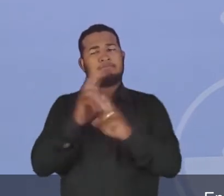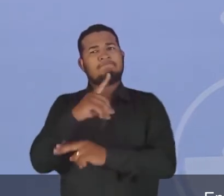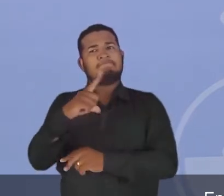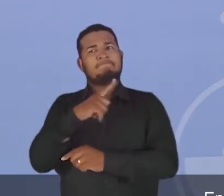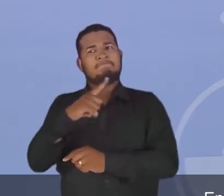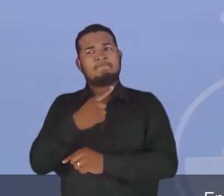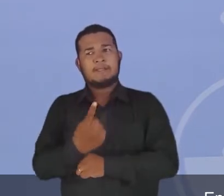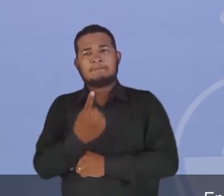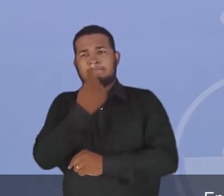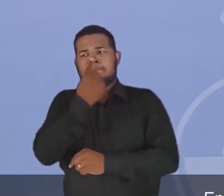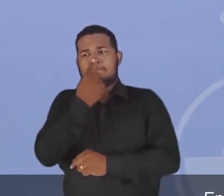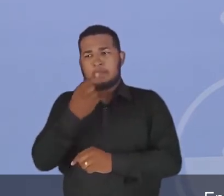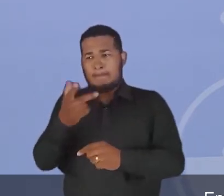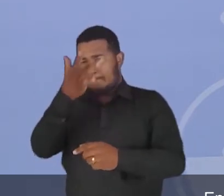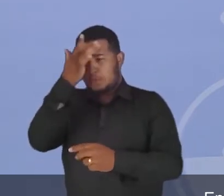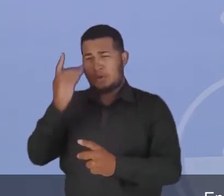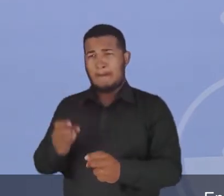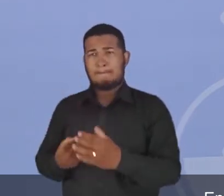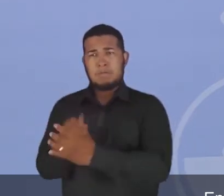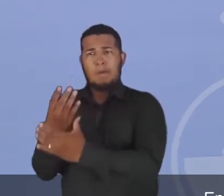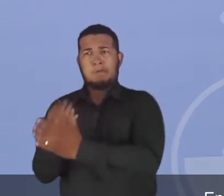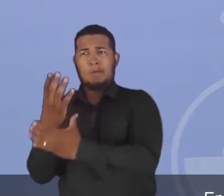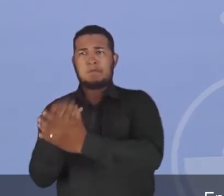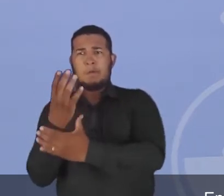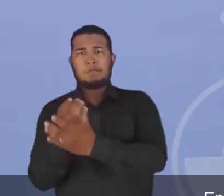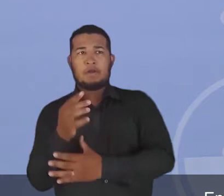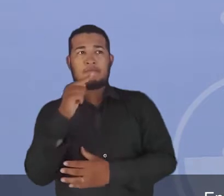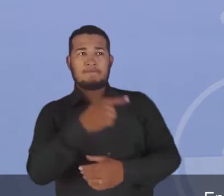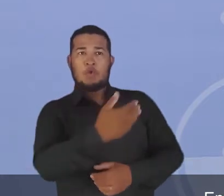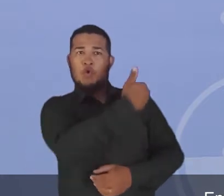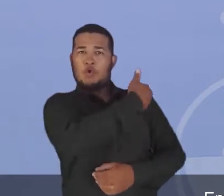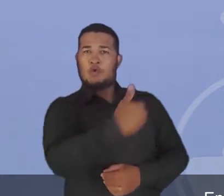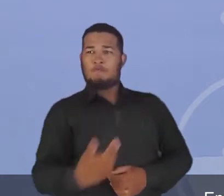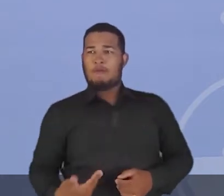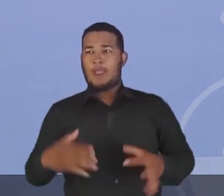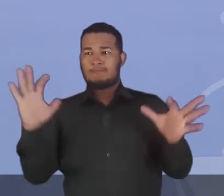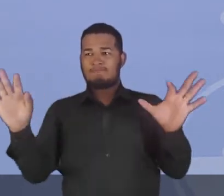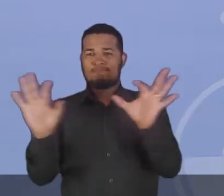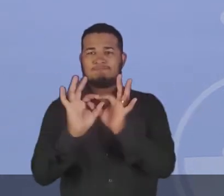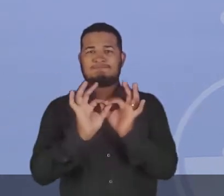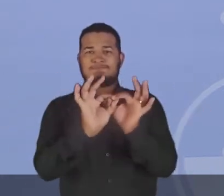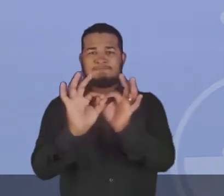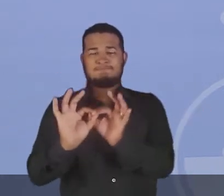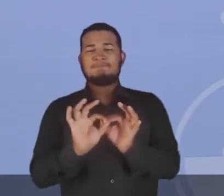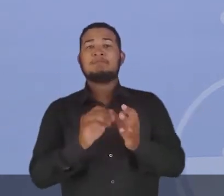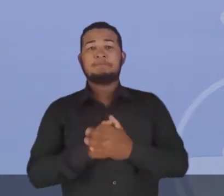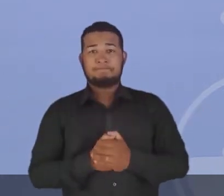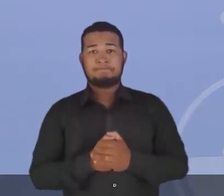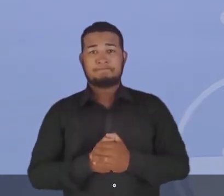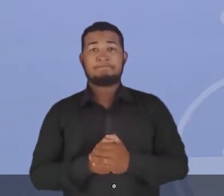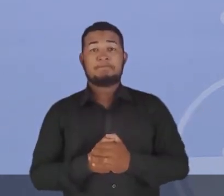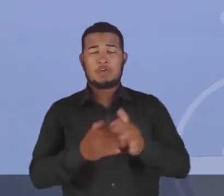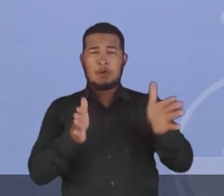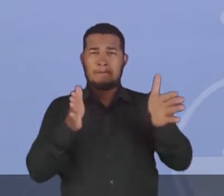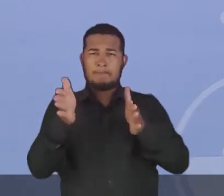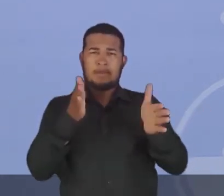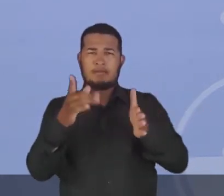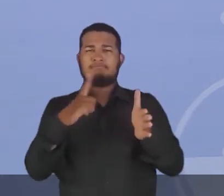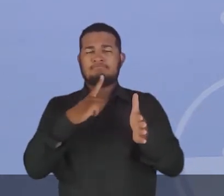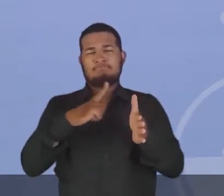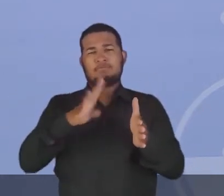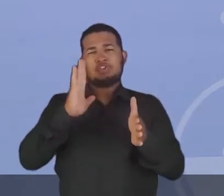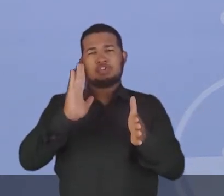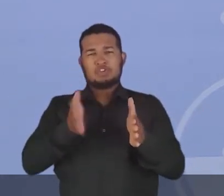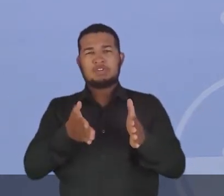próxima entre grande produtor e os governantes do país. E esse período definido aí